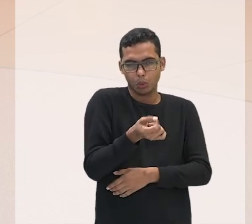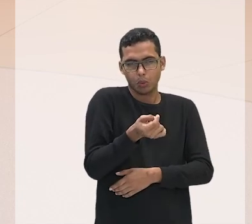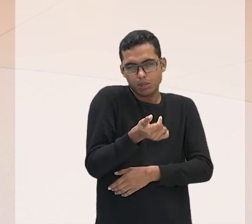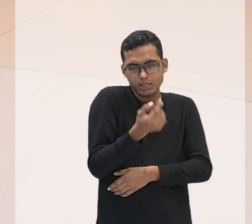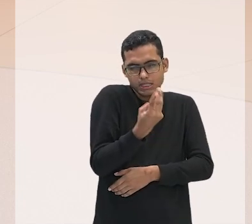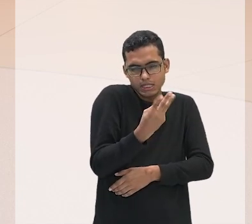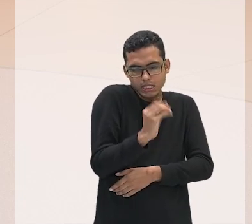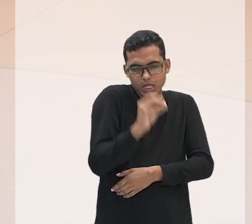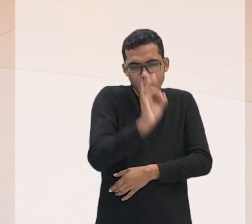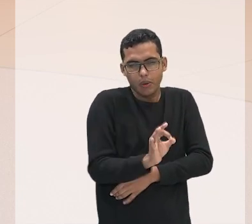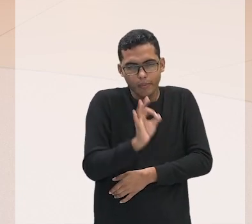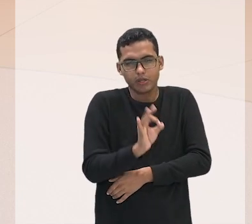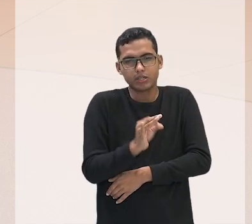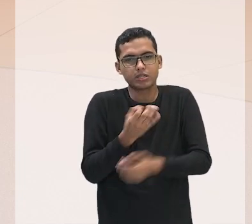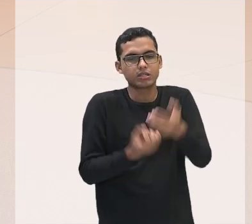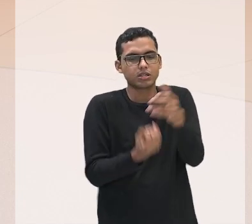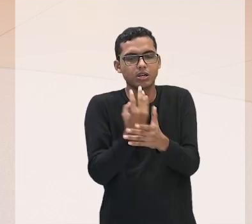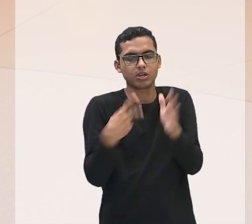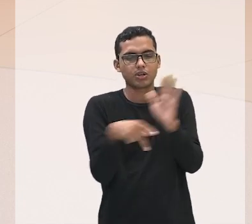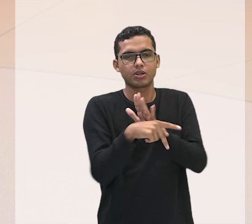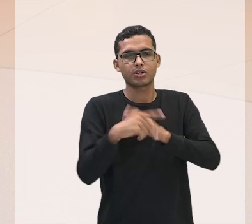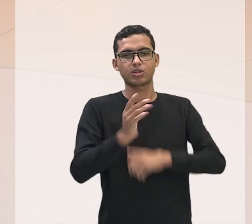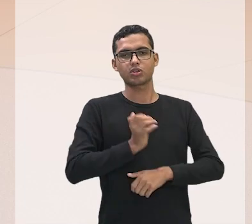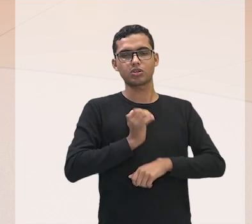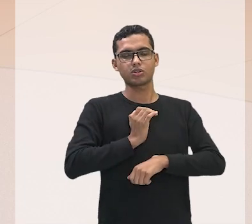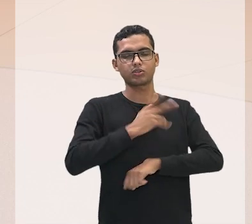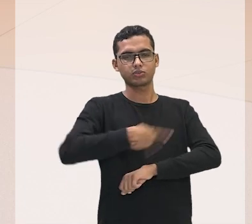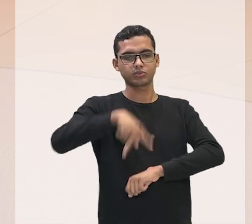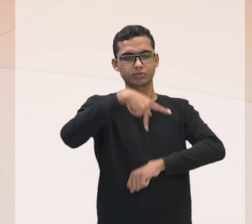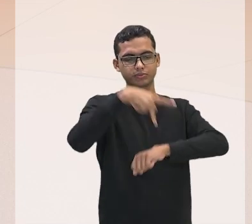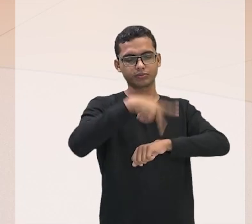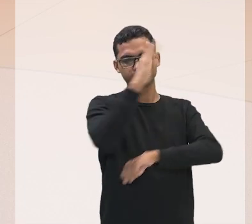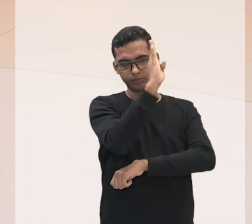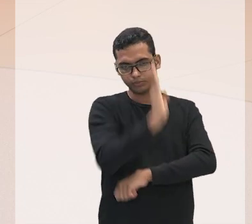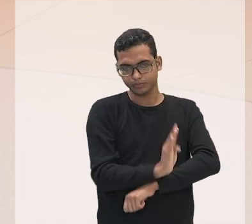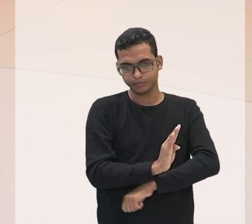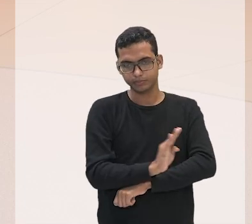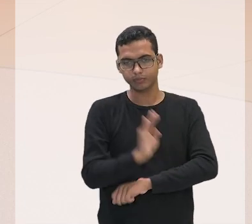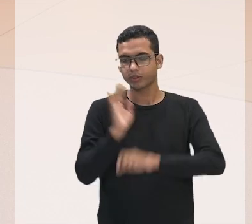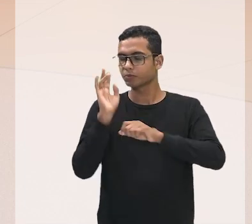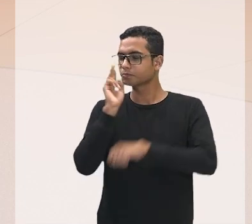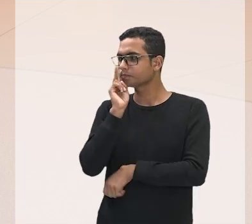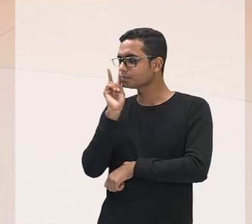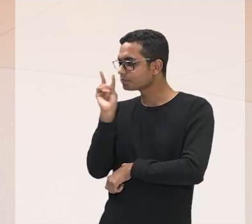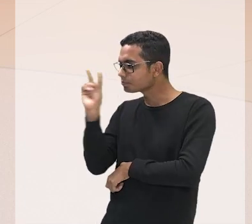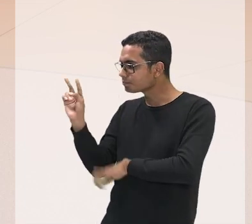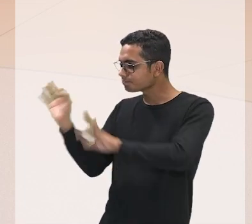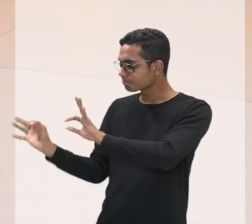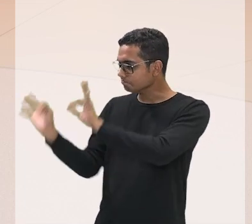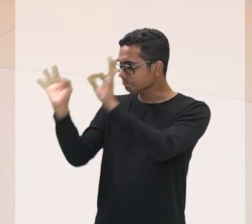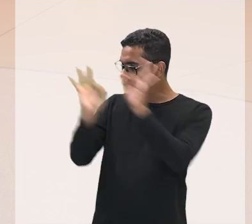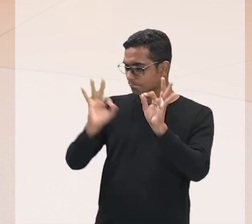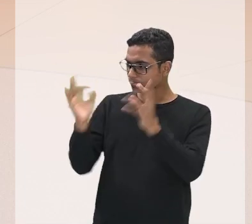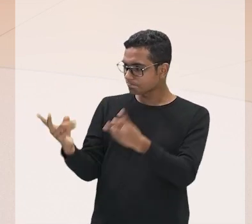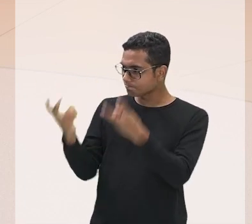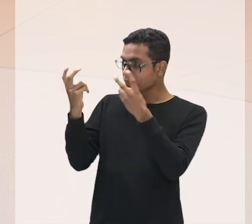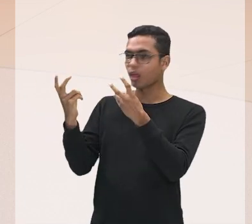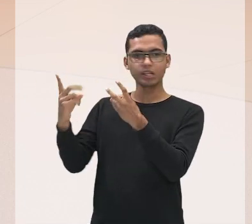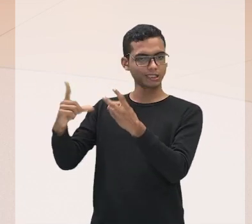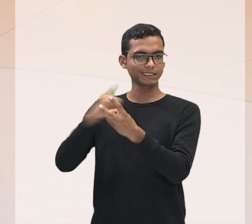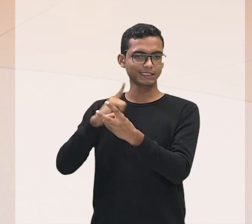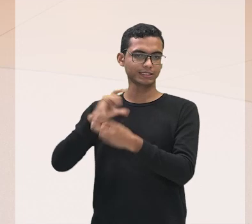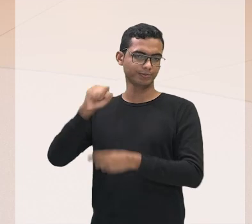toda a riqueza que é produzida no território brasileiro. Então, olha, visualmente, a gente consegue ver claramente que tem essas diferenças, né?